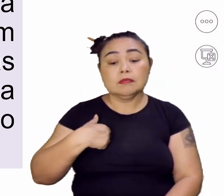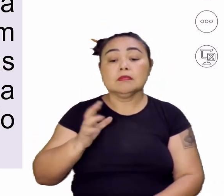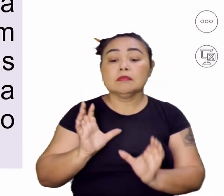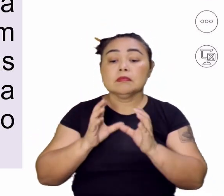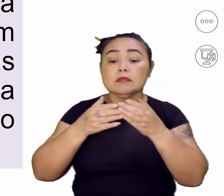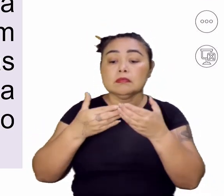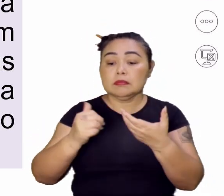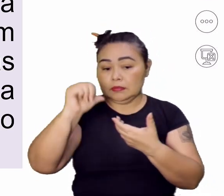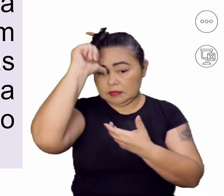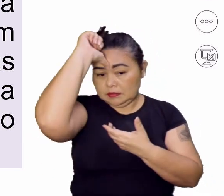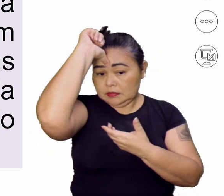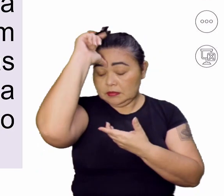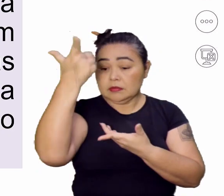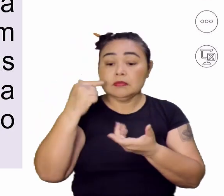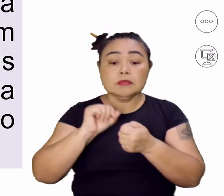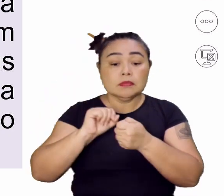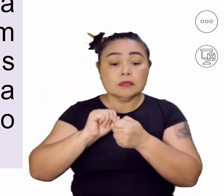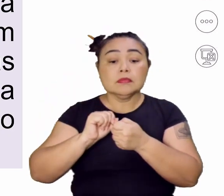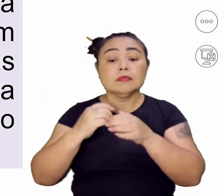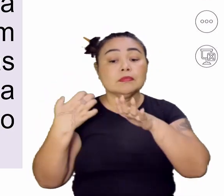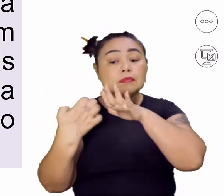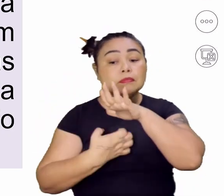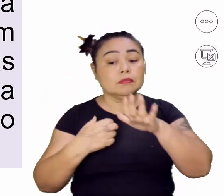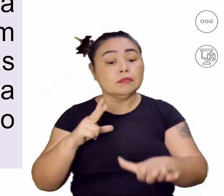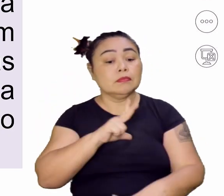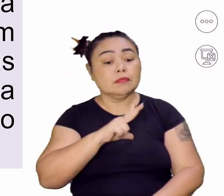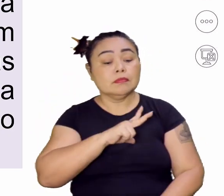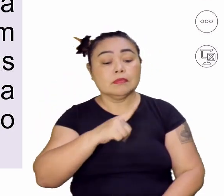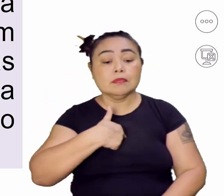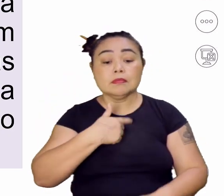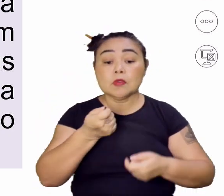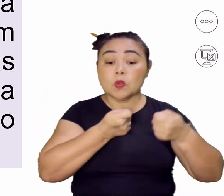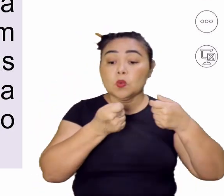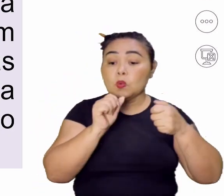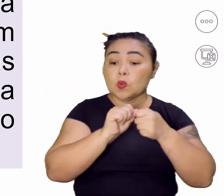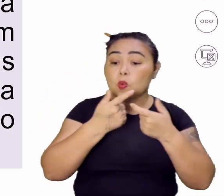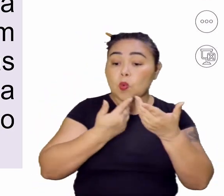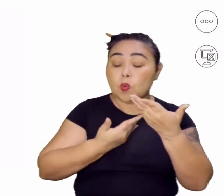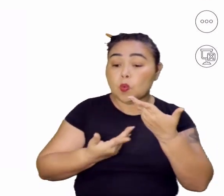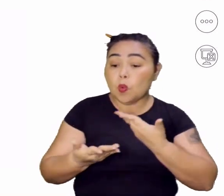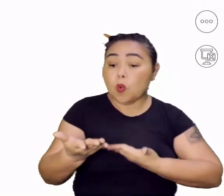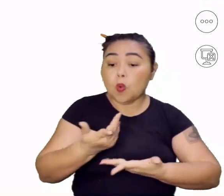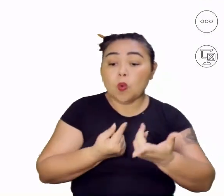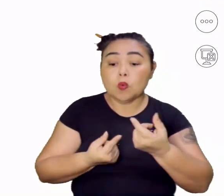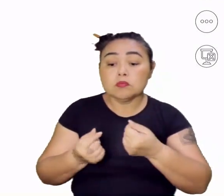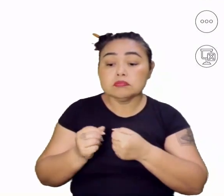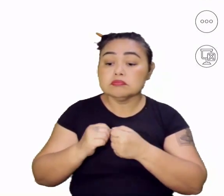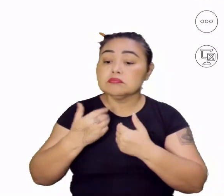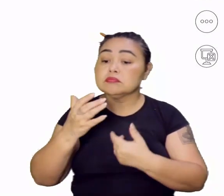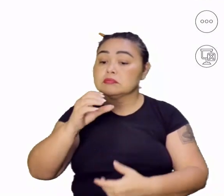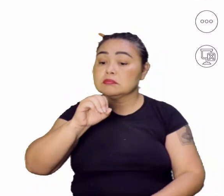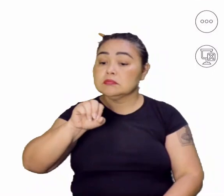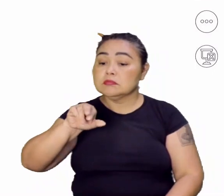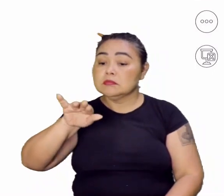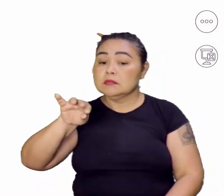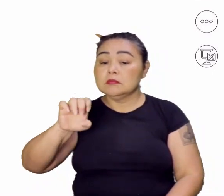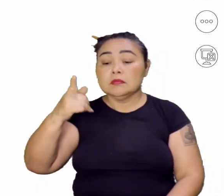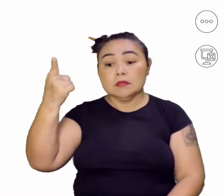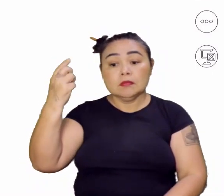de controlar o comércio com o Oriente. Então, nós temos aqui, olha aí esse mapa aqui,